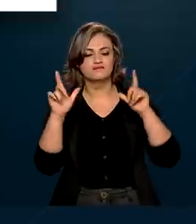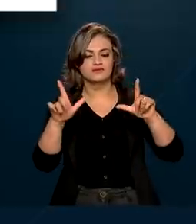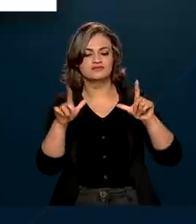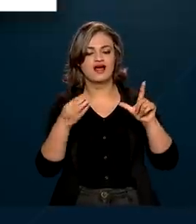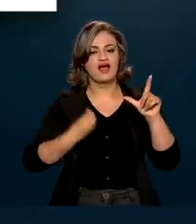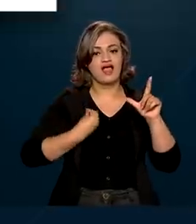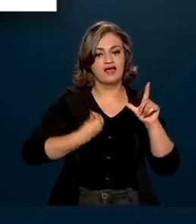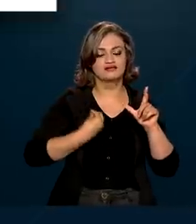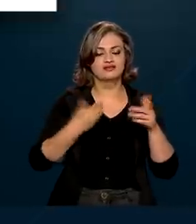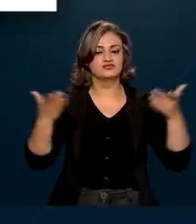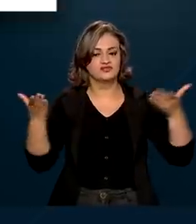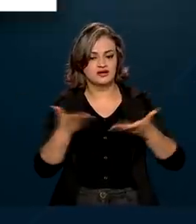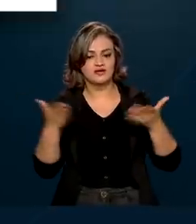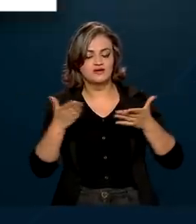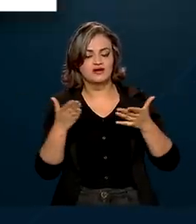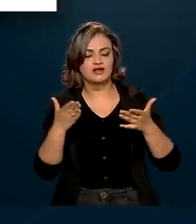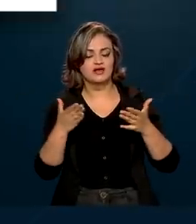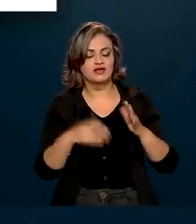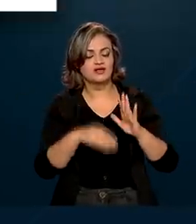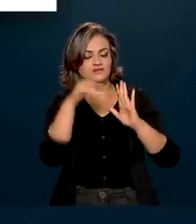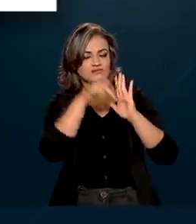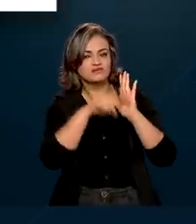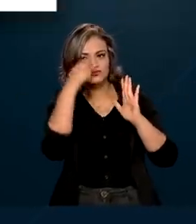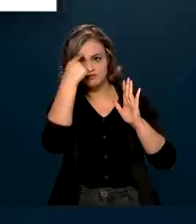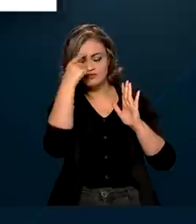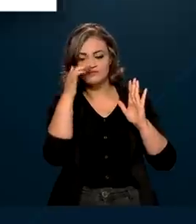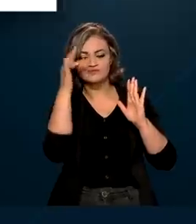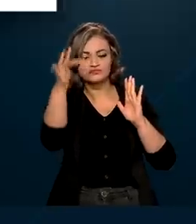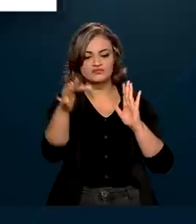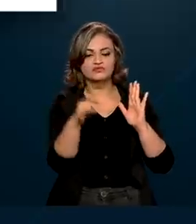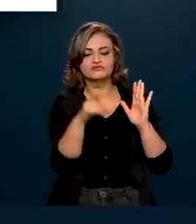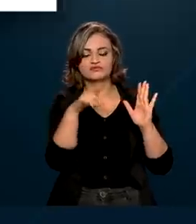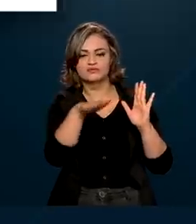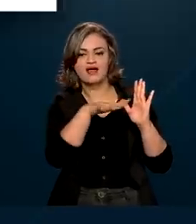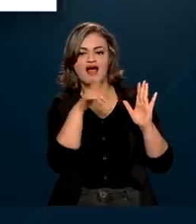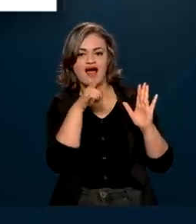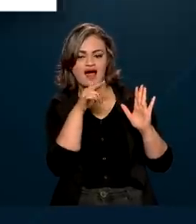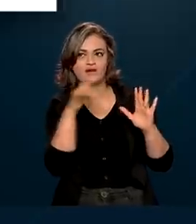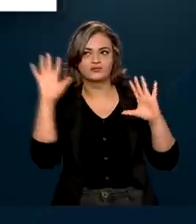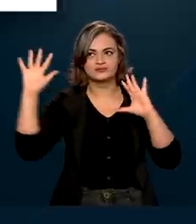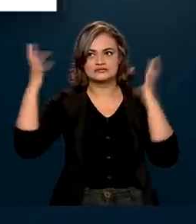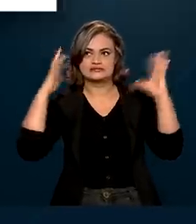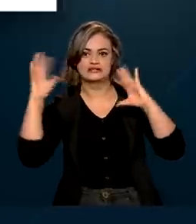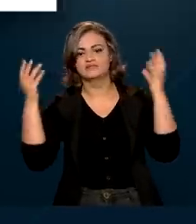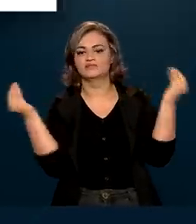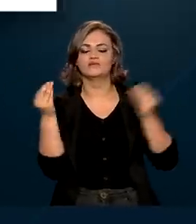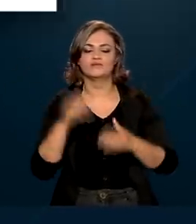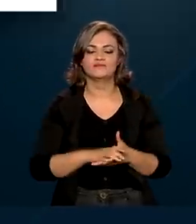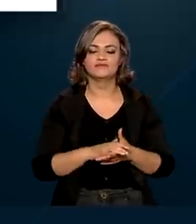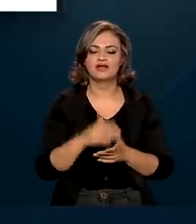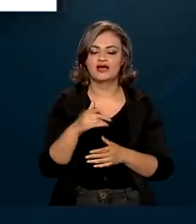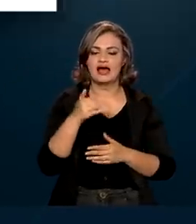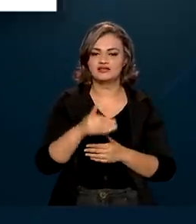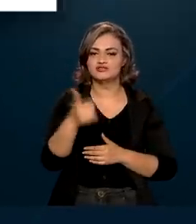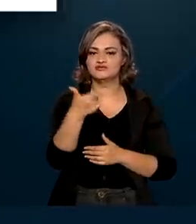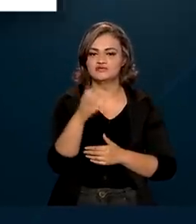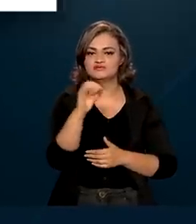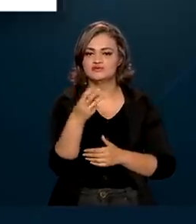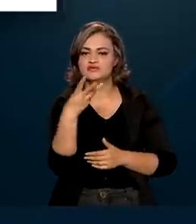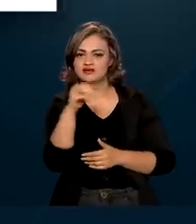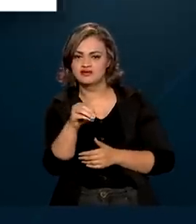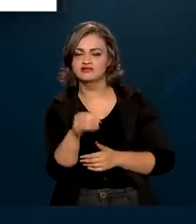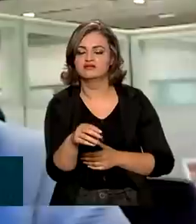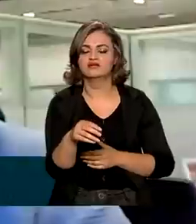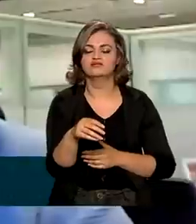realidade atual e projeta cenários futuros sobre a água e o clima, para 2030 e 2050,